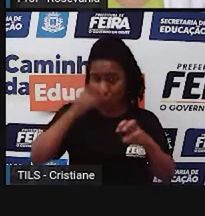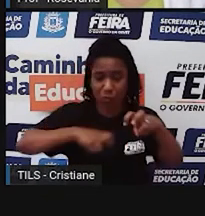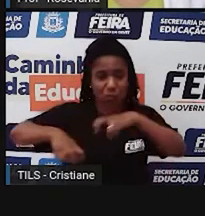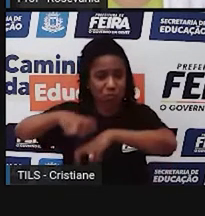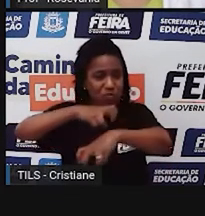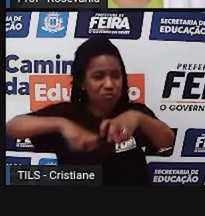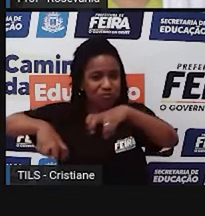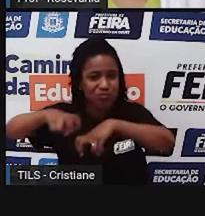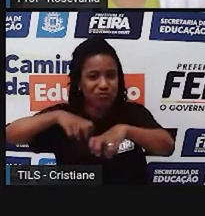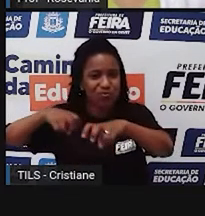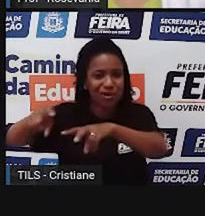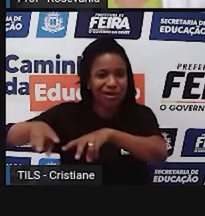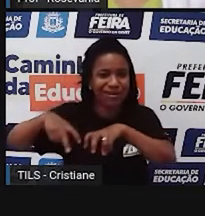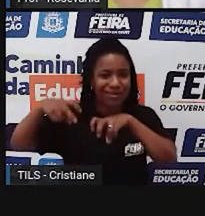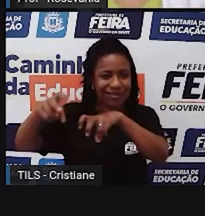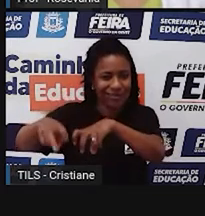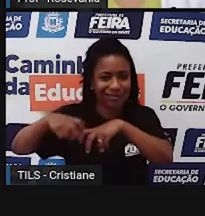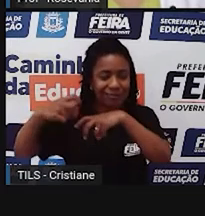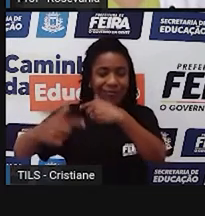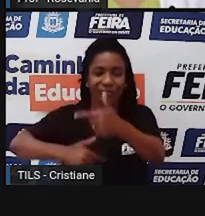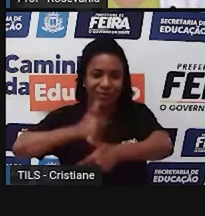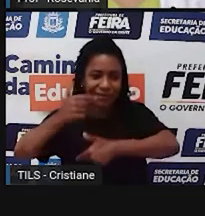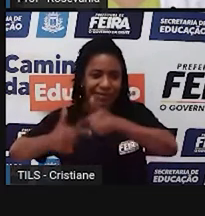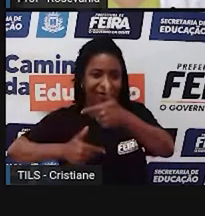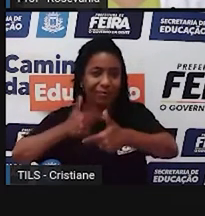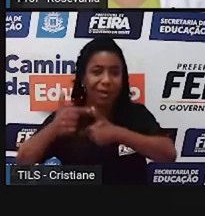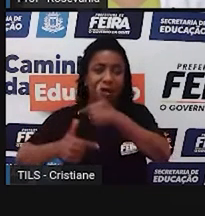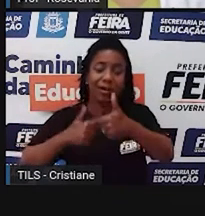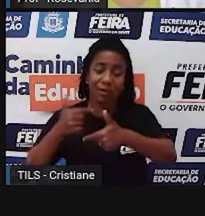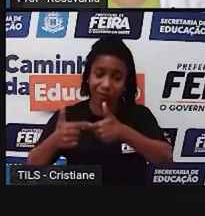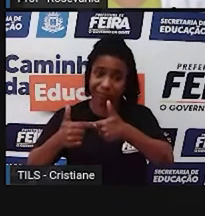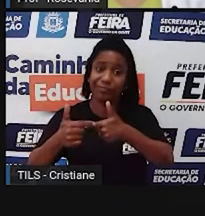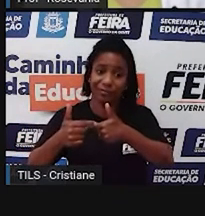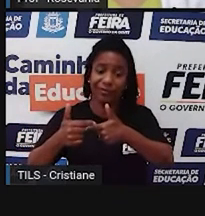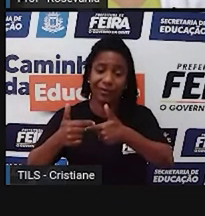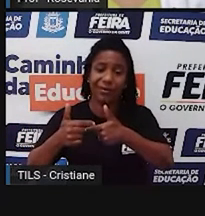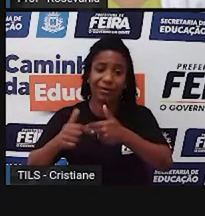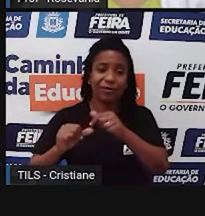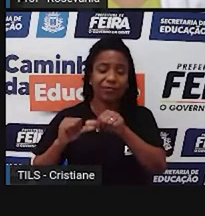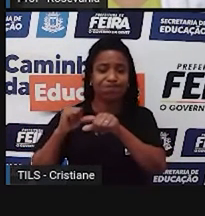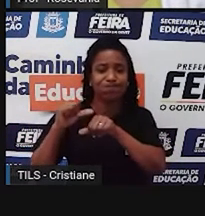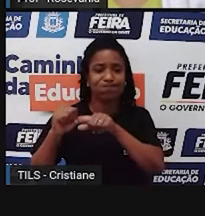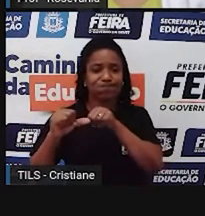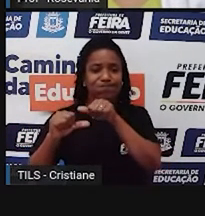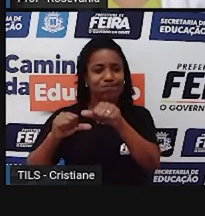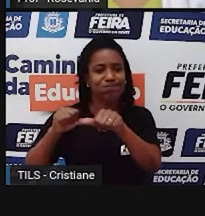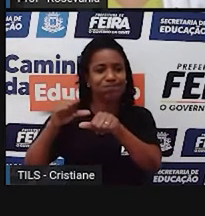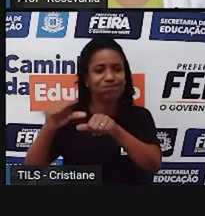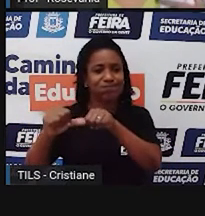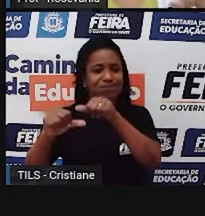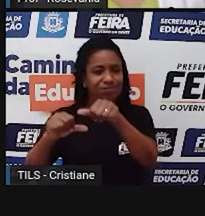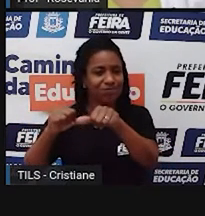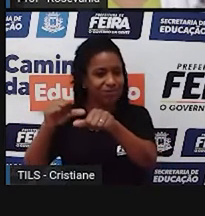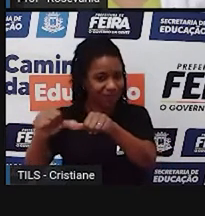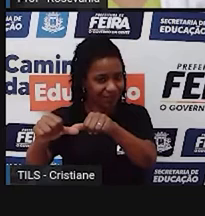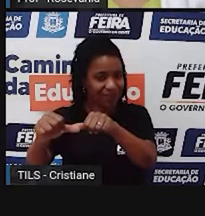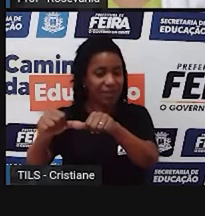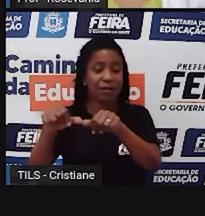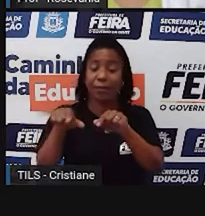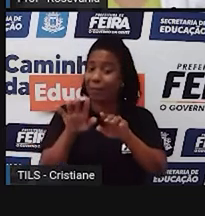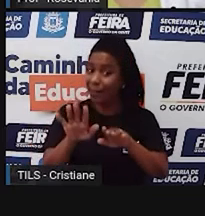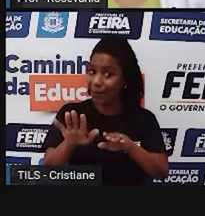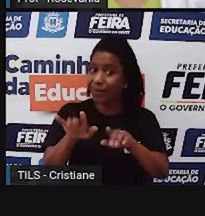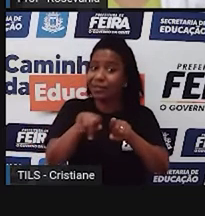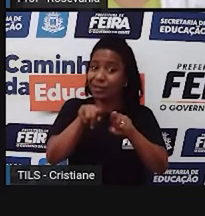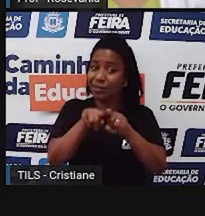essas atividades aí, ao longo do tempo, elas foram favorecendo ao surgimento de matérias-primas, e essas matérias